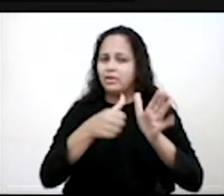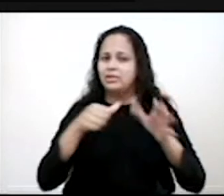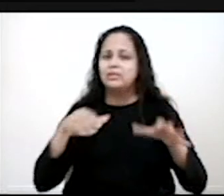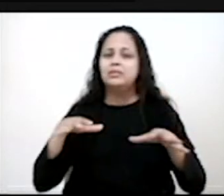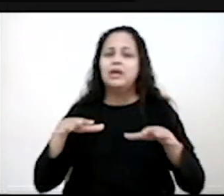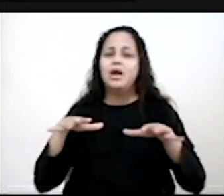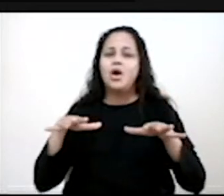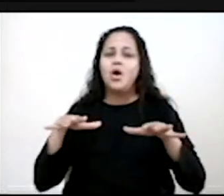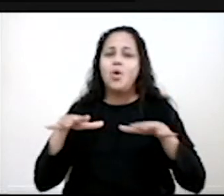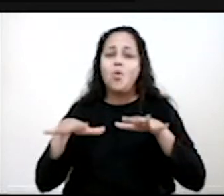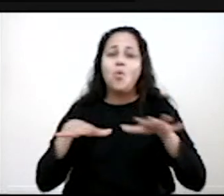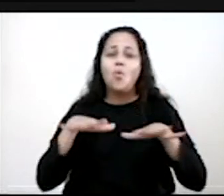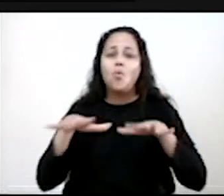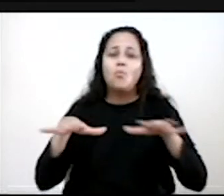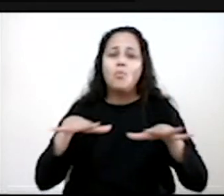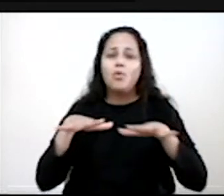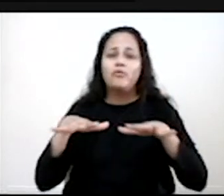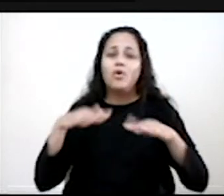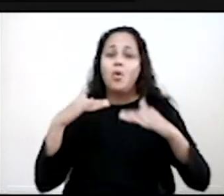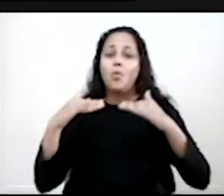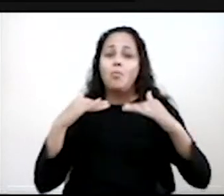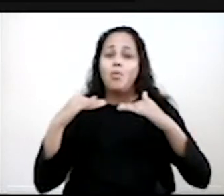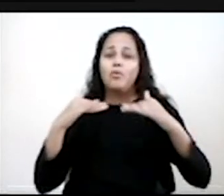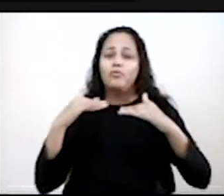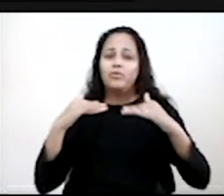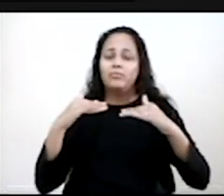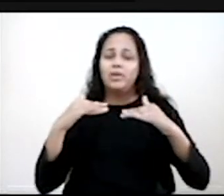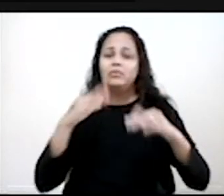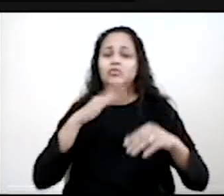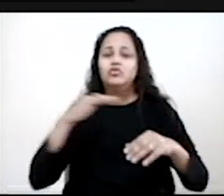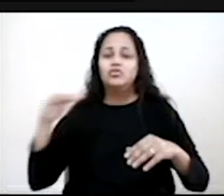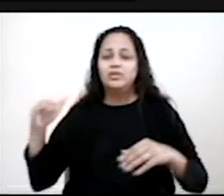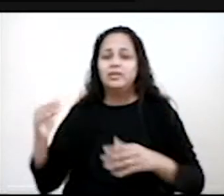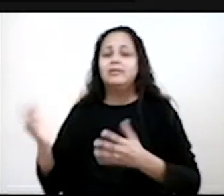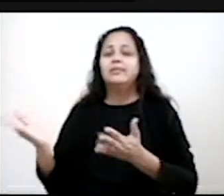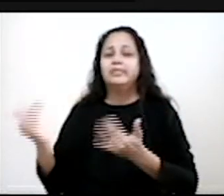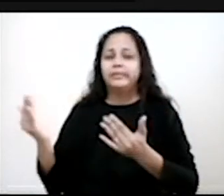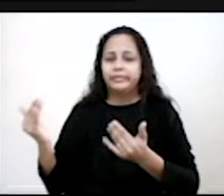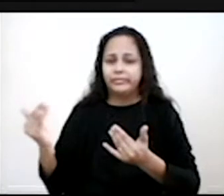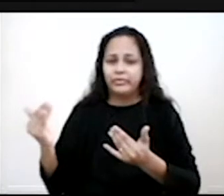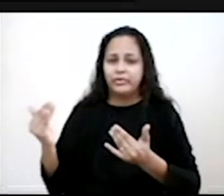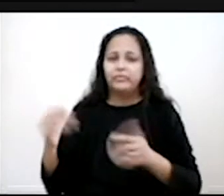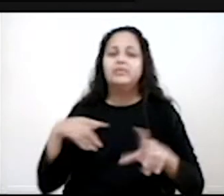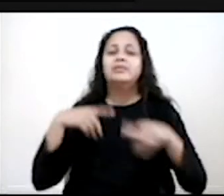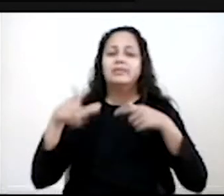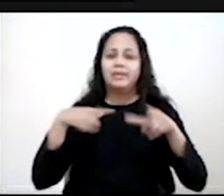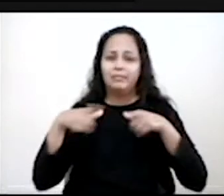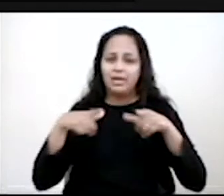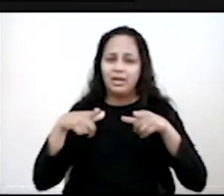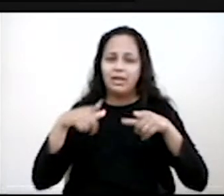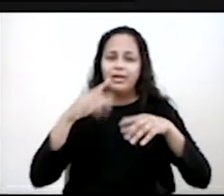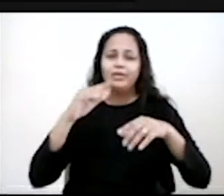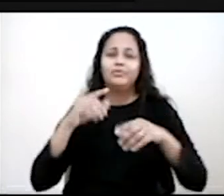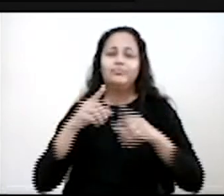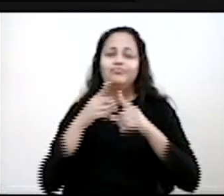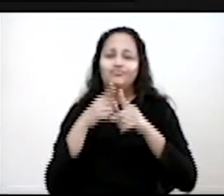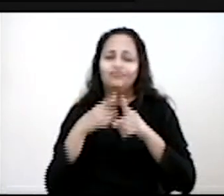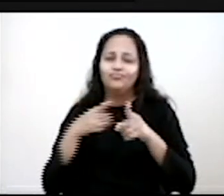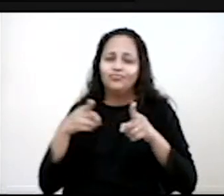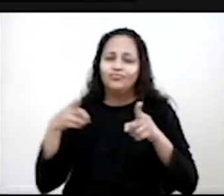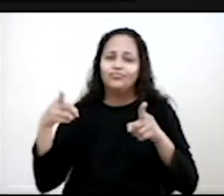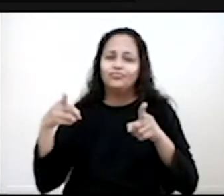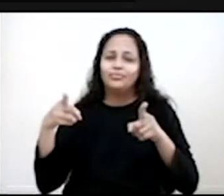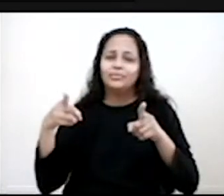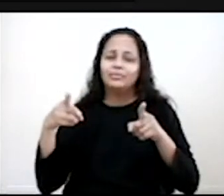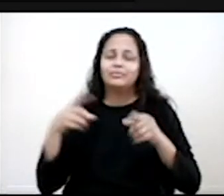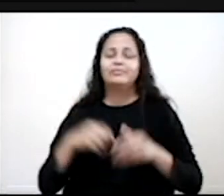número de crianças trabalhando, né? Houve, então, esse aumento, crescimento aí de 9,48%